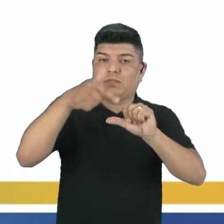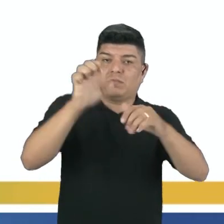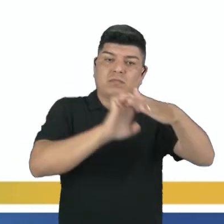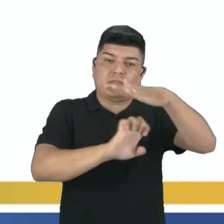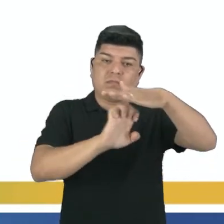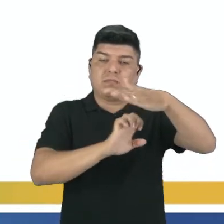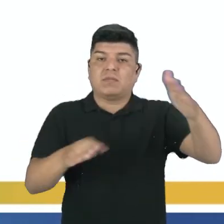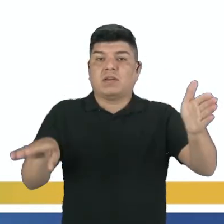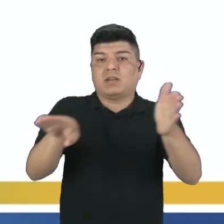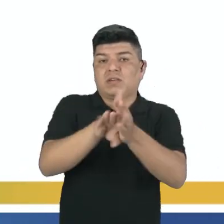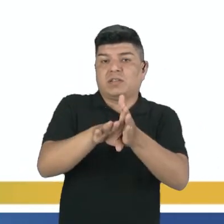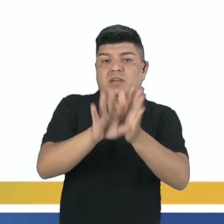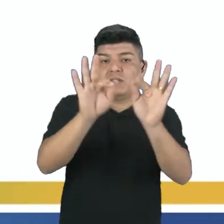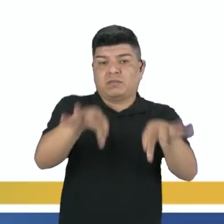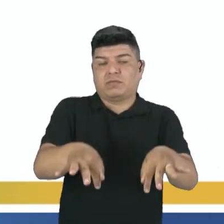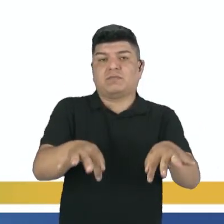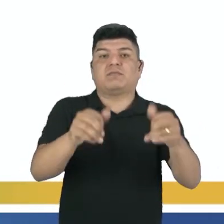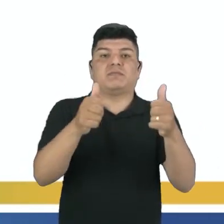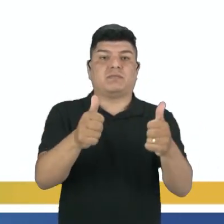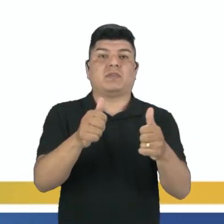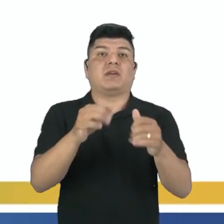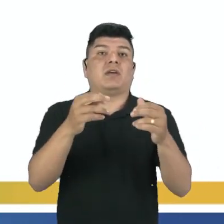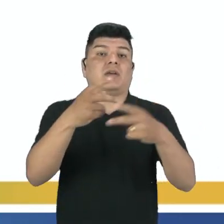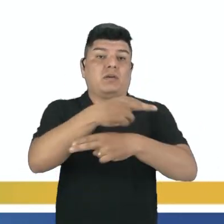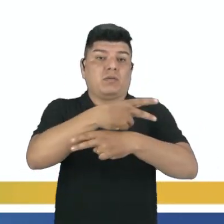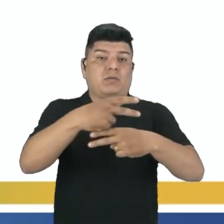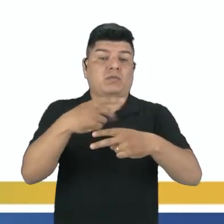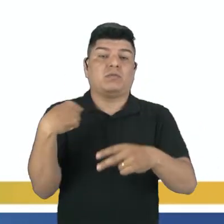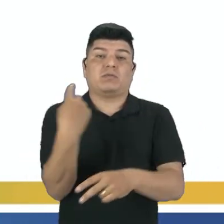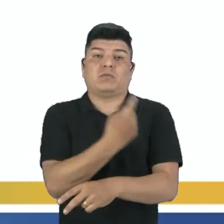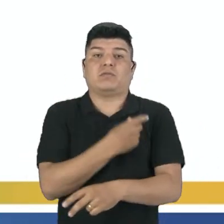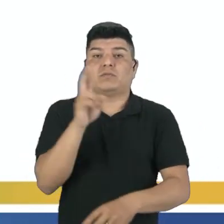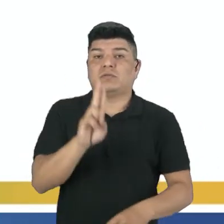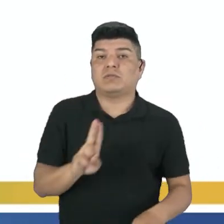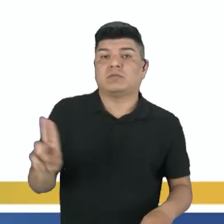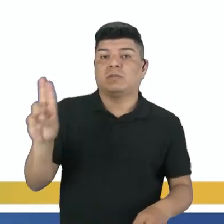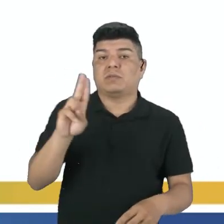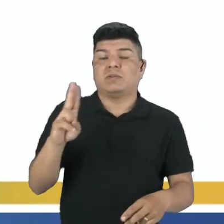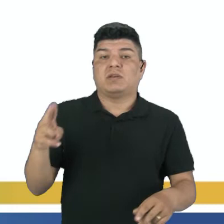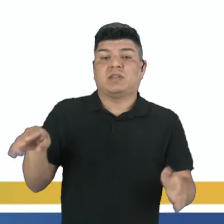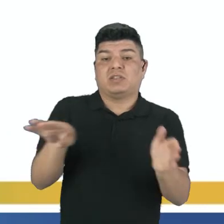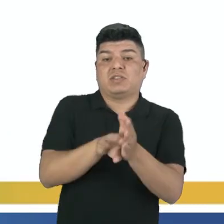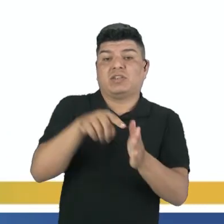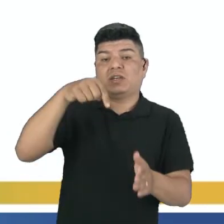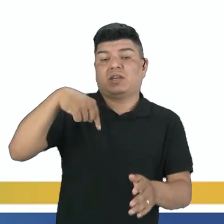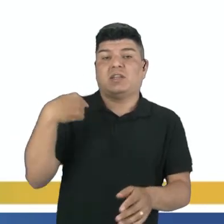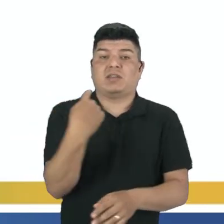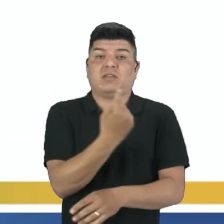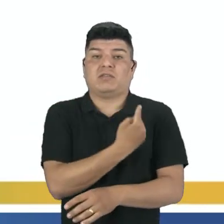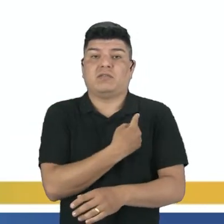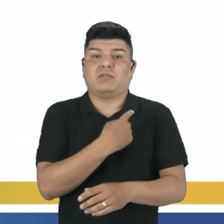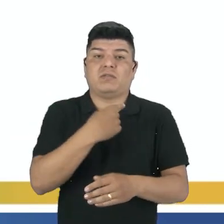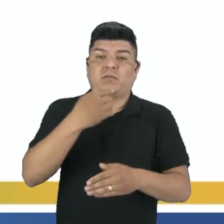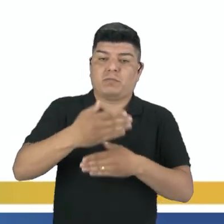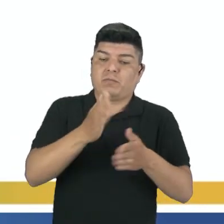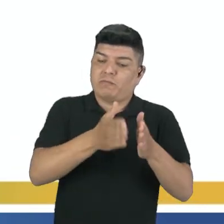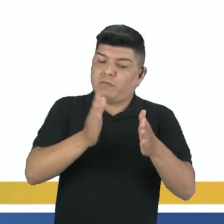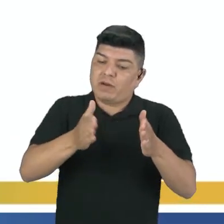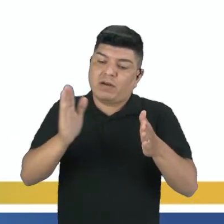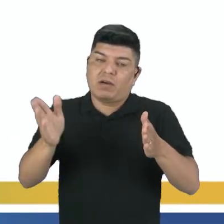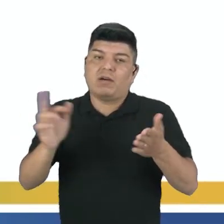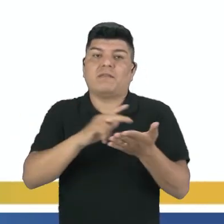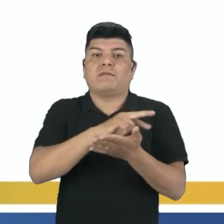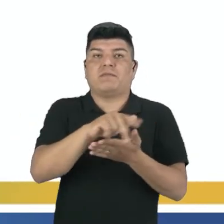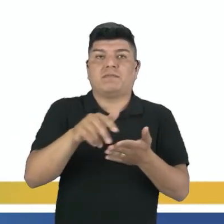empresa até chegar ao destino final. Então, o produto que nós consumimos até chegar até nós, ele passa por várias etapas. Vamos